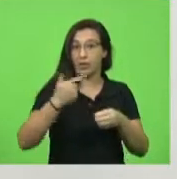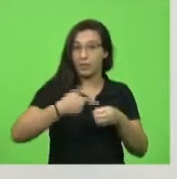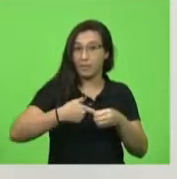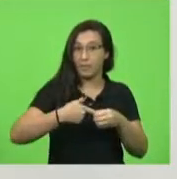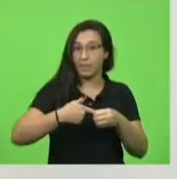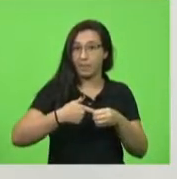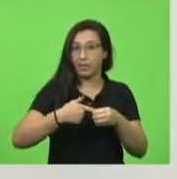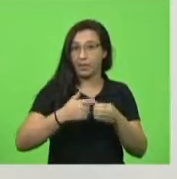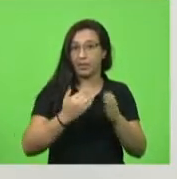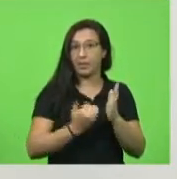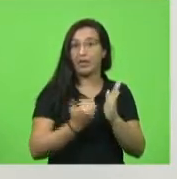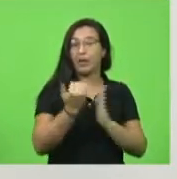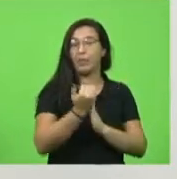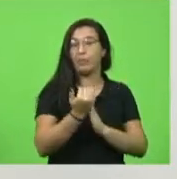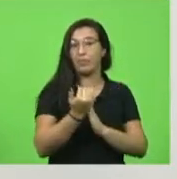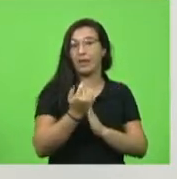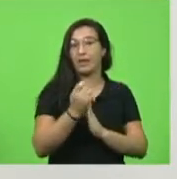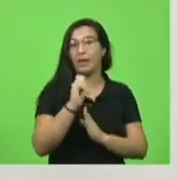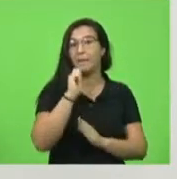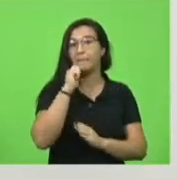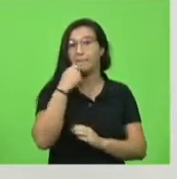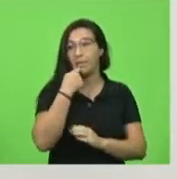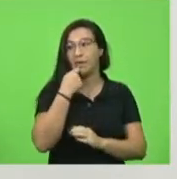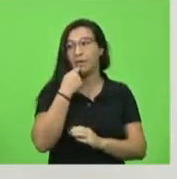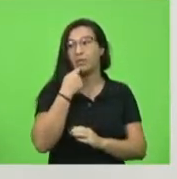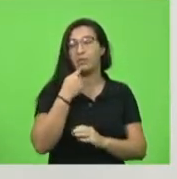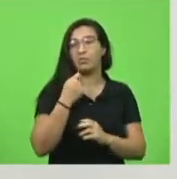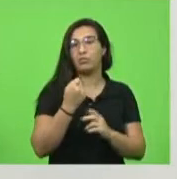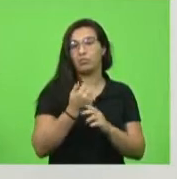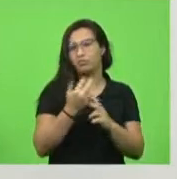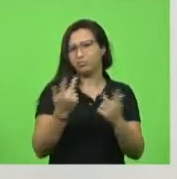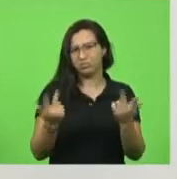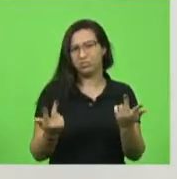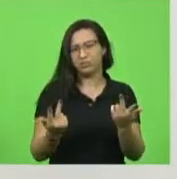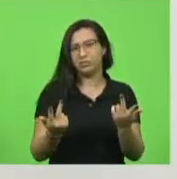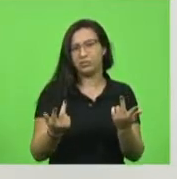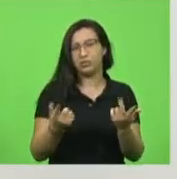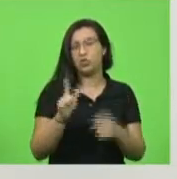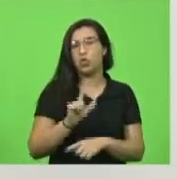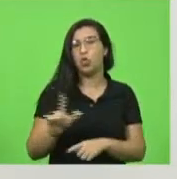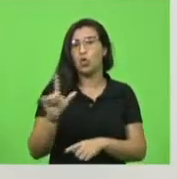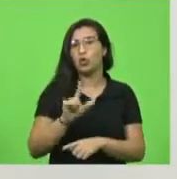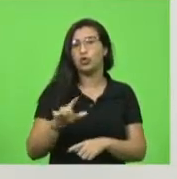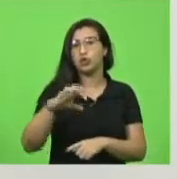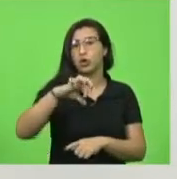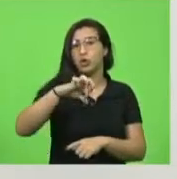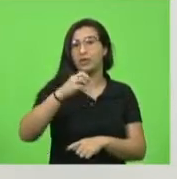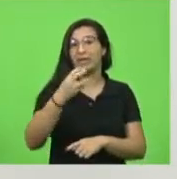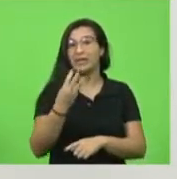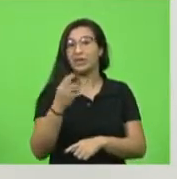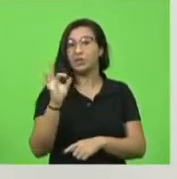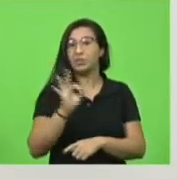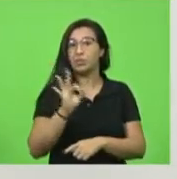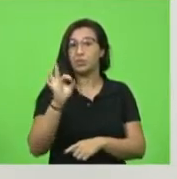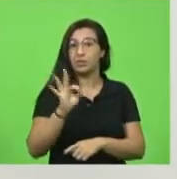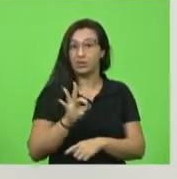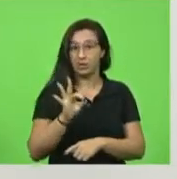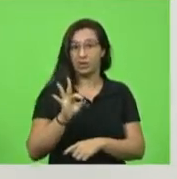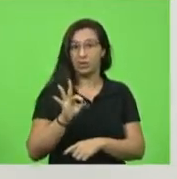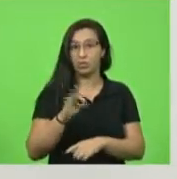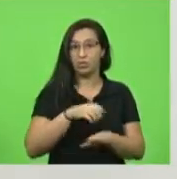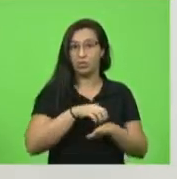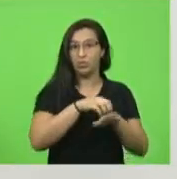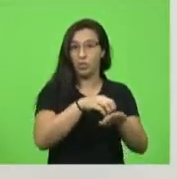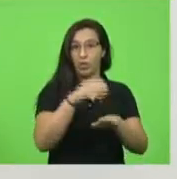pãozinho. Porque a nossa logística, 93% do transporte no Brasil